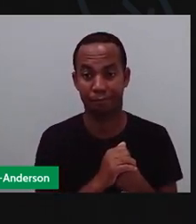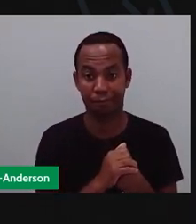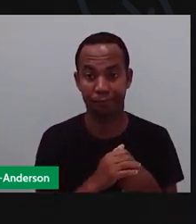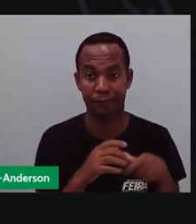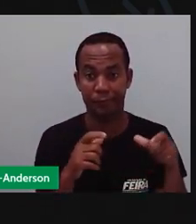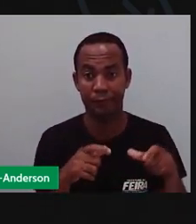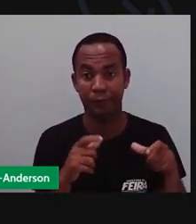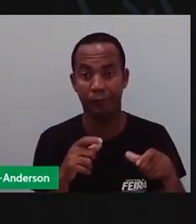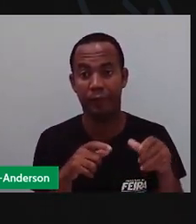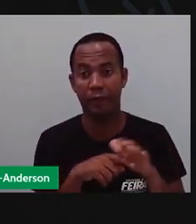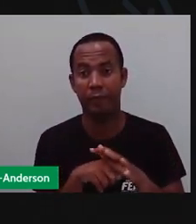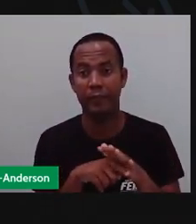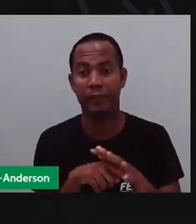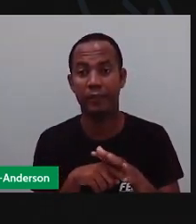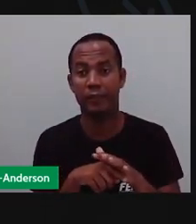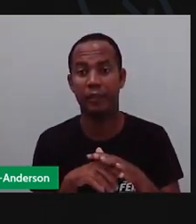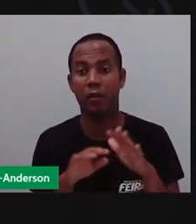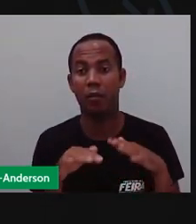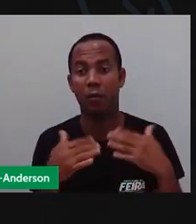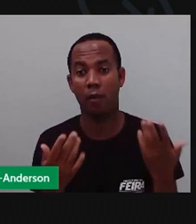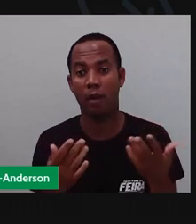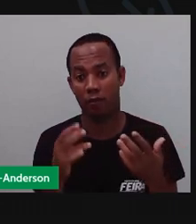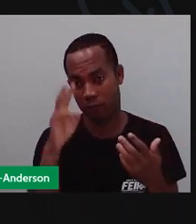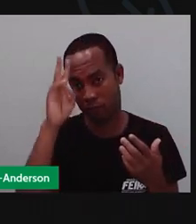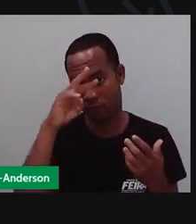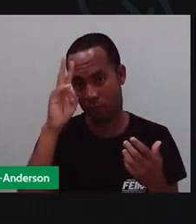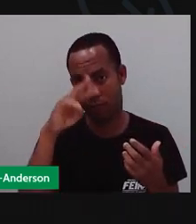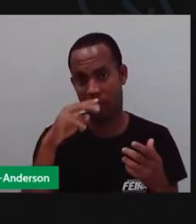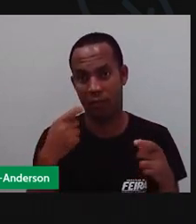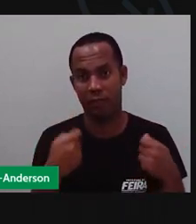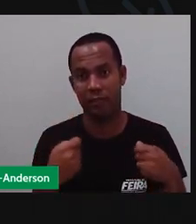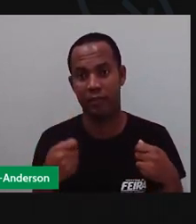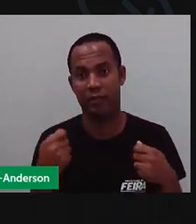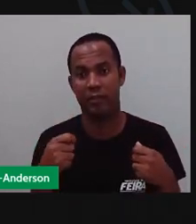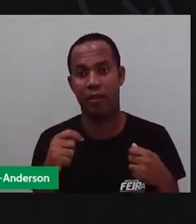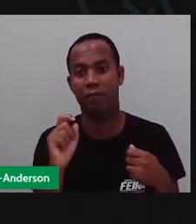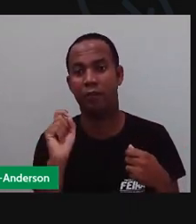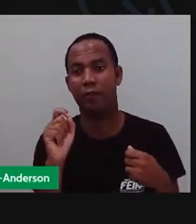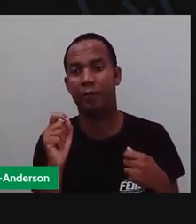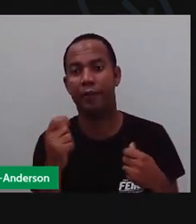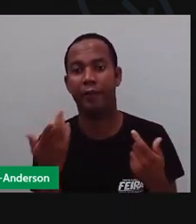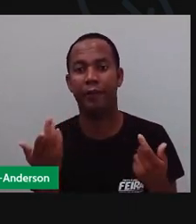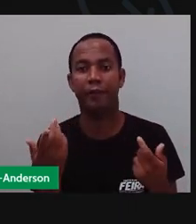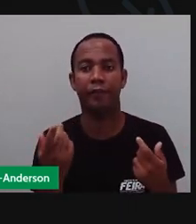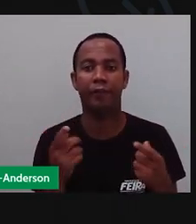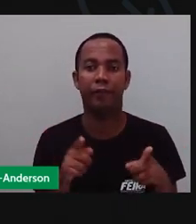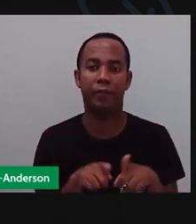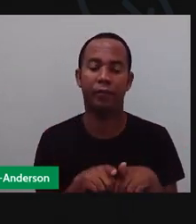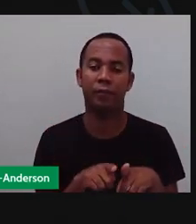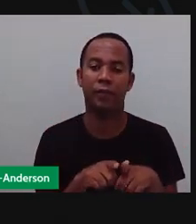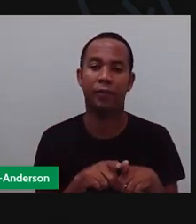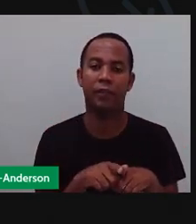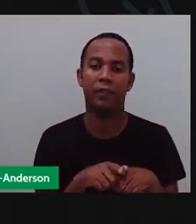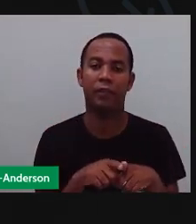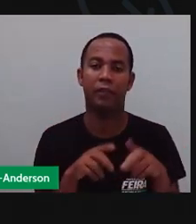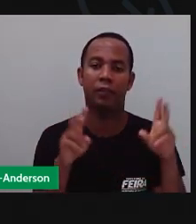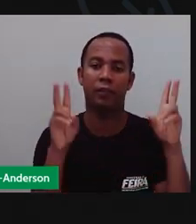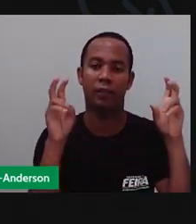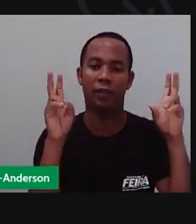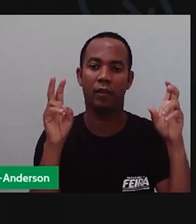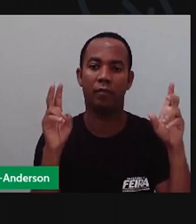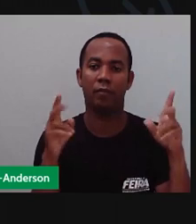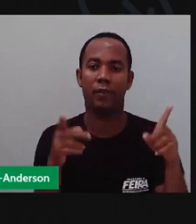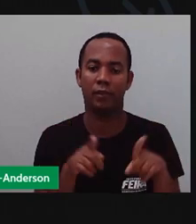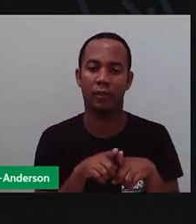aonde foi a pesquisa. Lembra do mapa? Que o mapa também precisava da fonte, precisava do título e precisava da